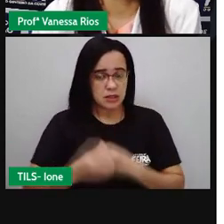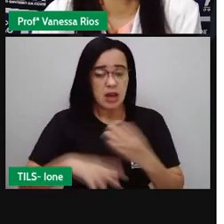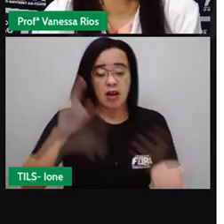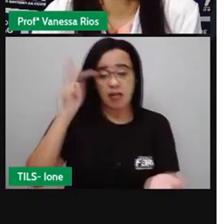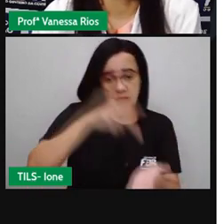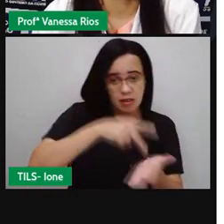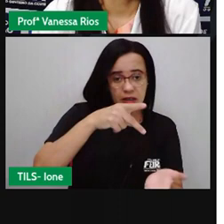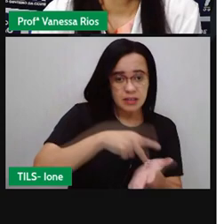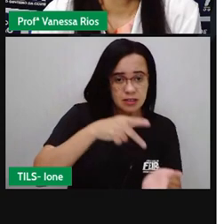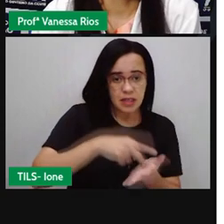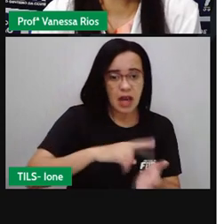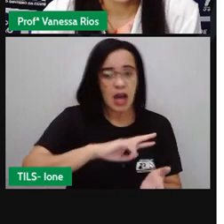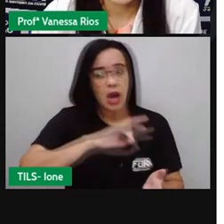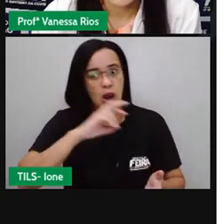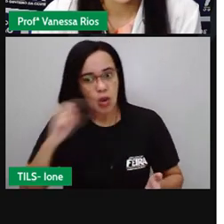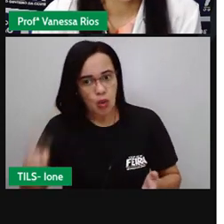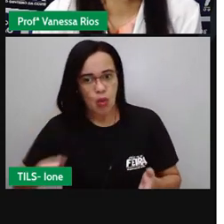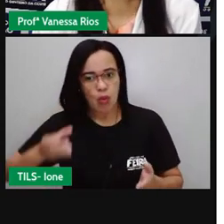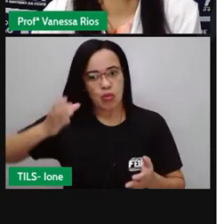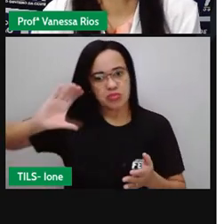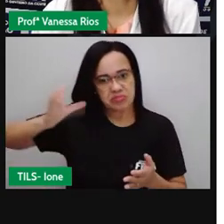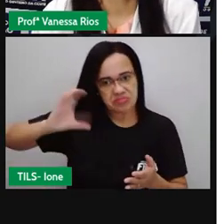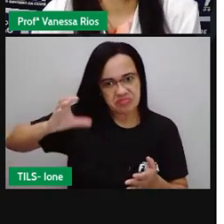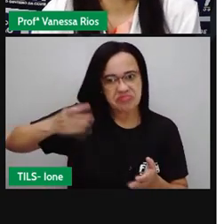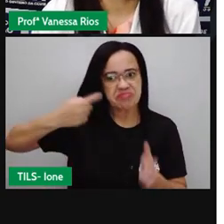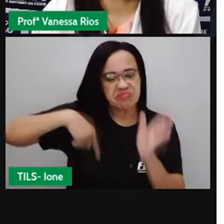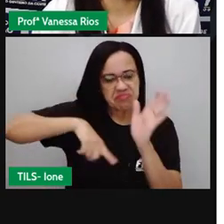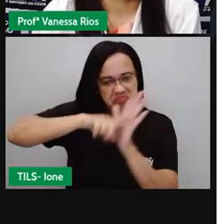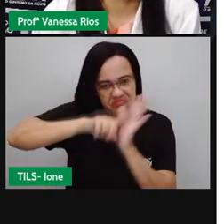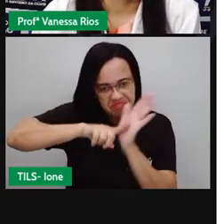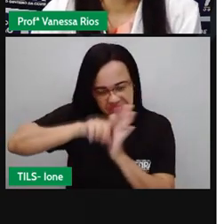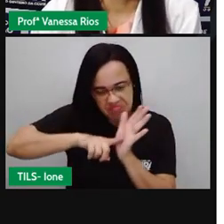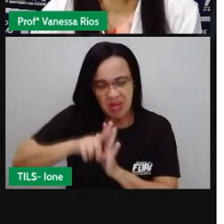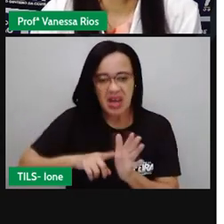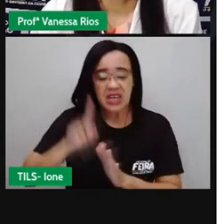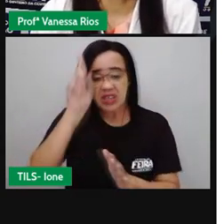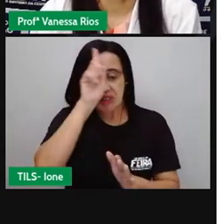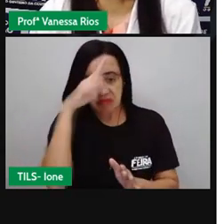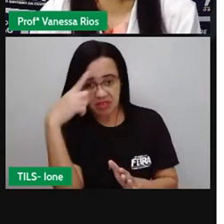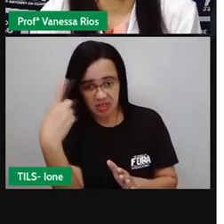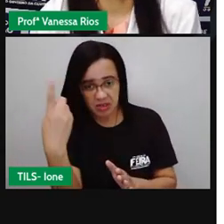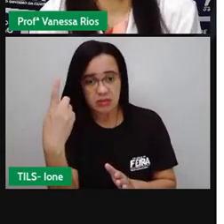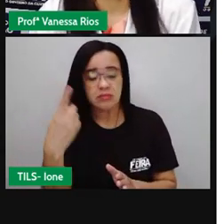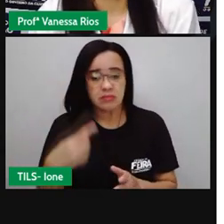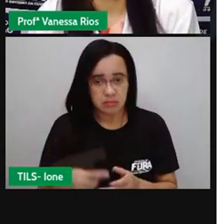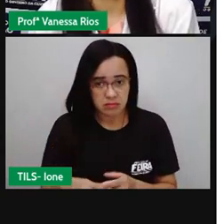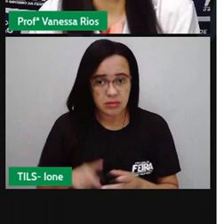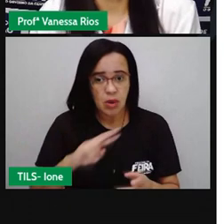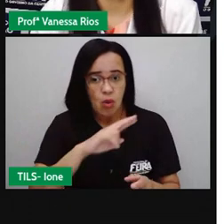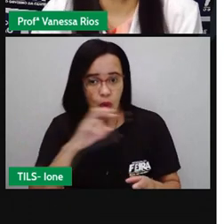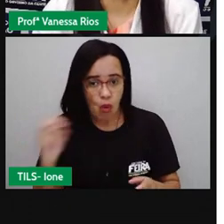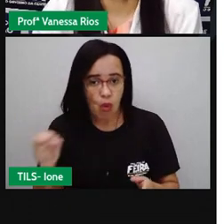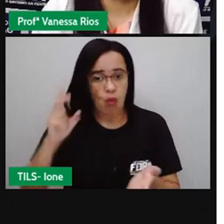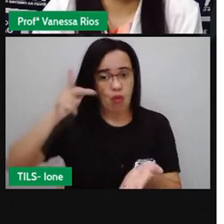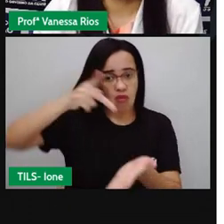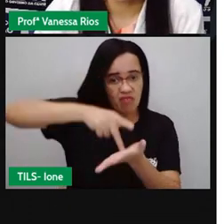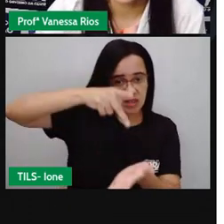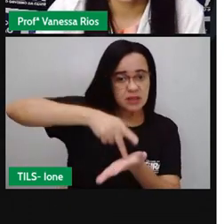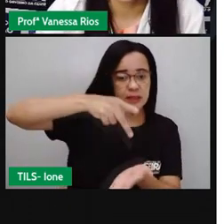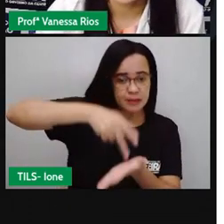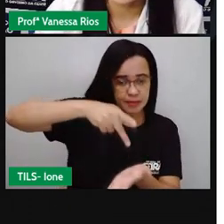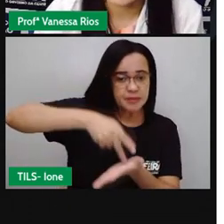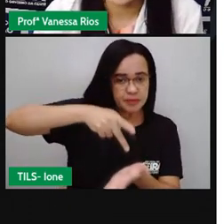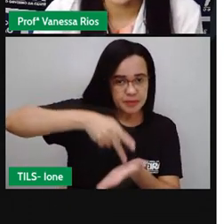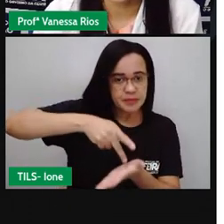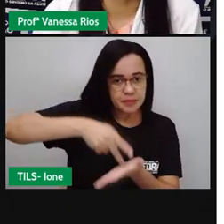que tais fatos sejam possíveis na realidade das personagens. Então pode narrar um fato de algo que realmente